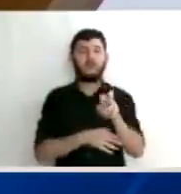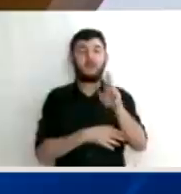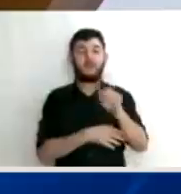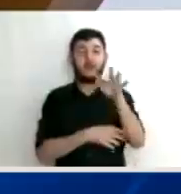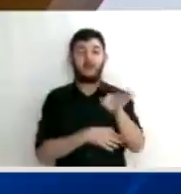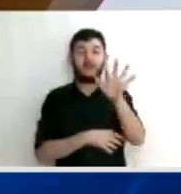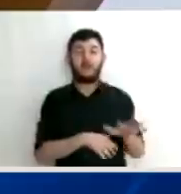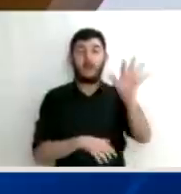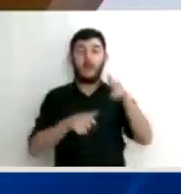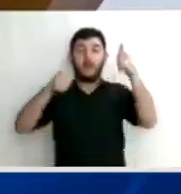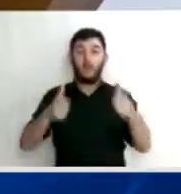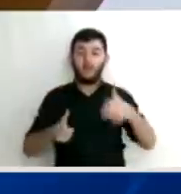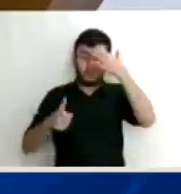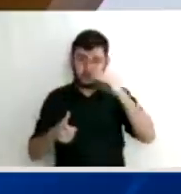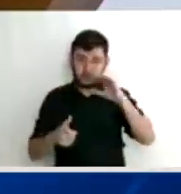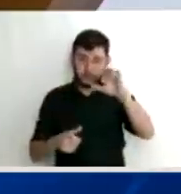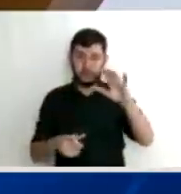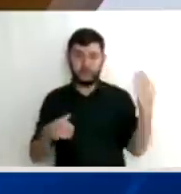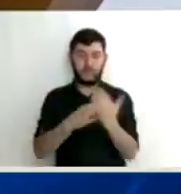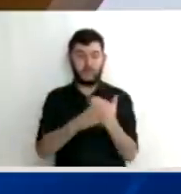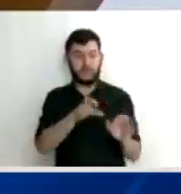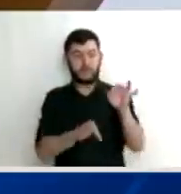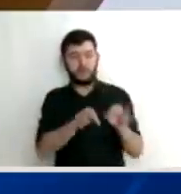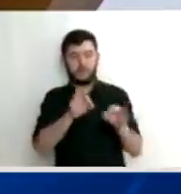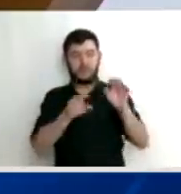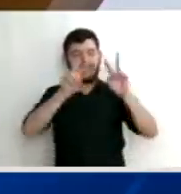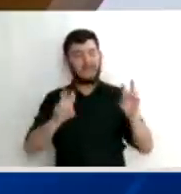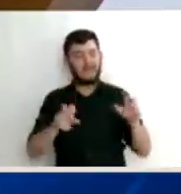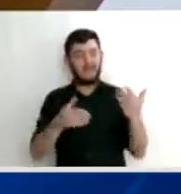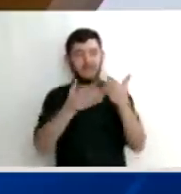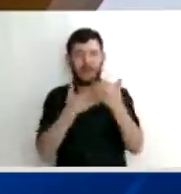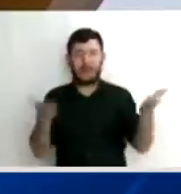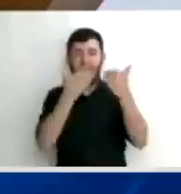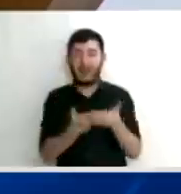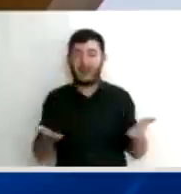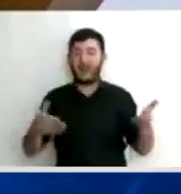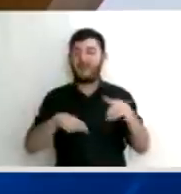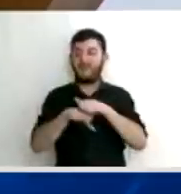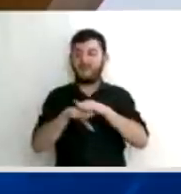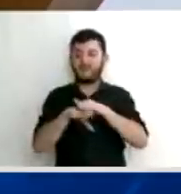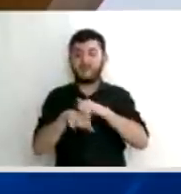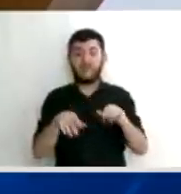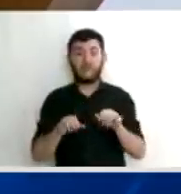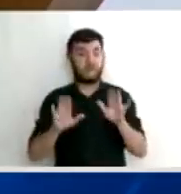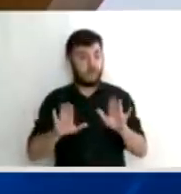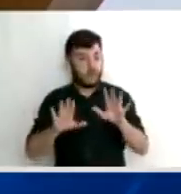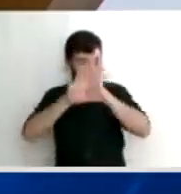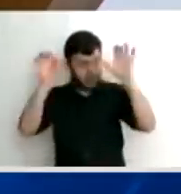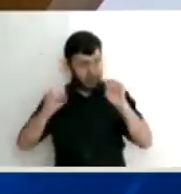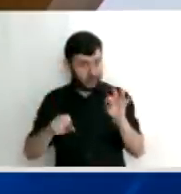incompetente para esses processos, porque, segundo o ministro, não haveria prova de